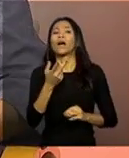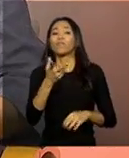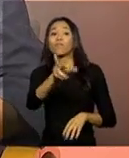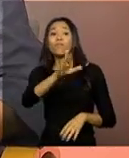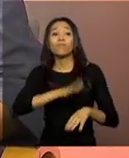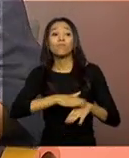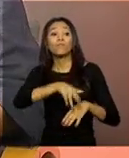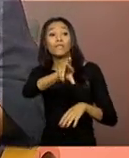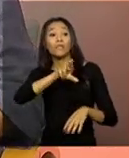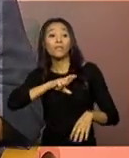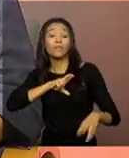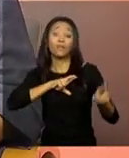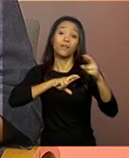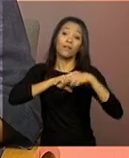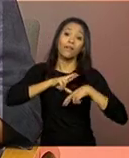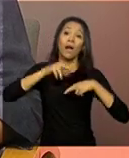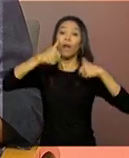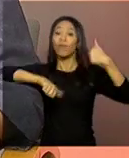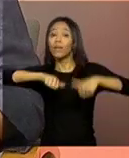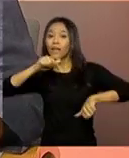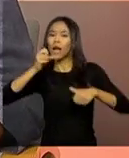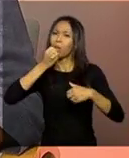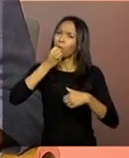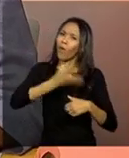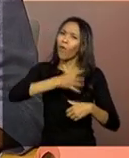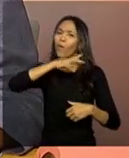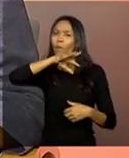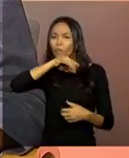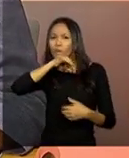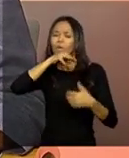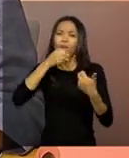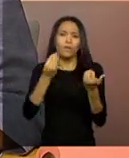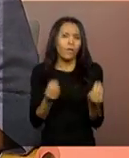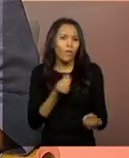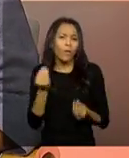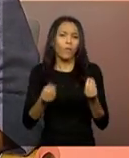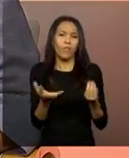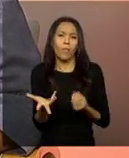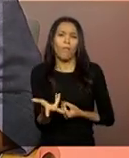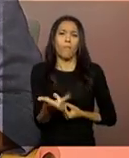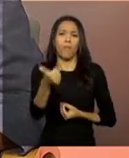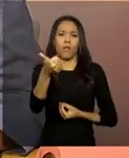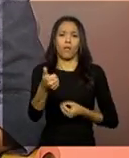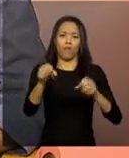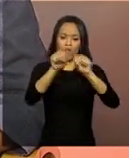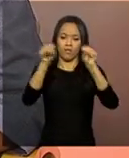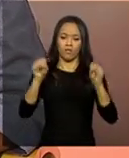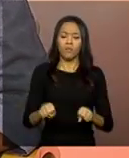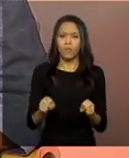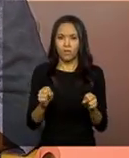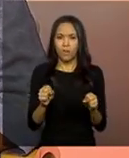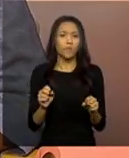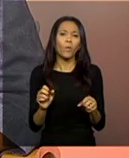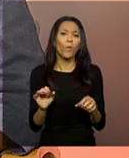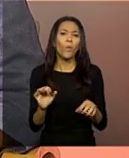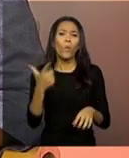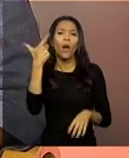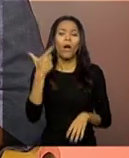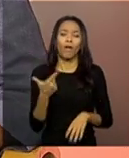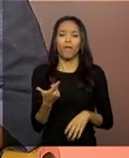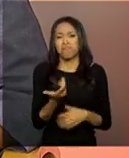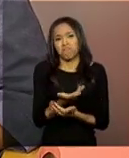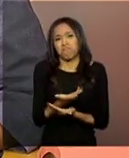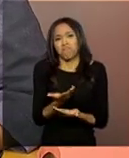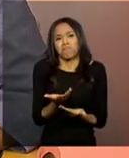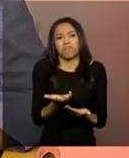Fale Conosco para que o sistema seja aprimorado, né? Sim. Qual o balanço, do ponto de